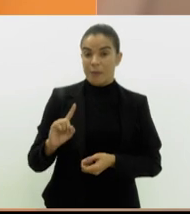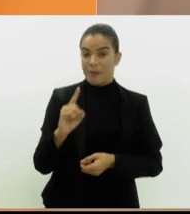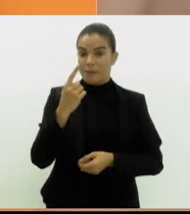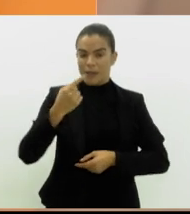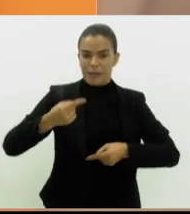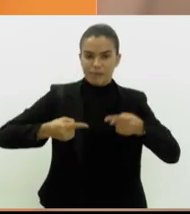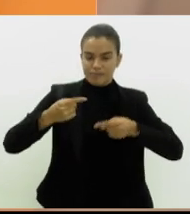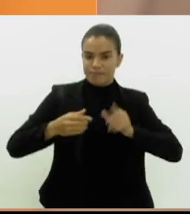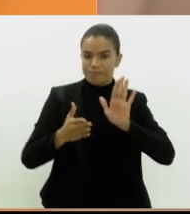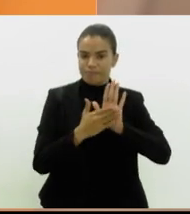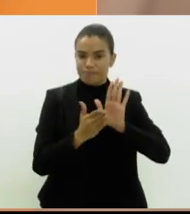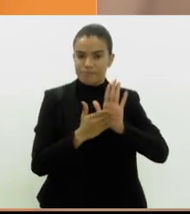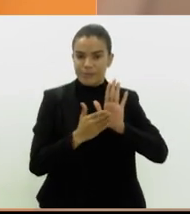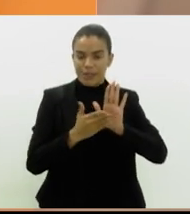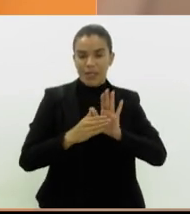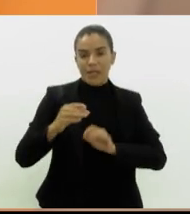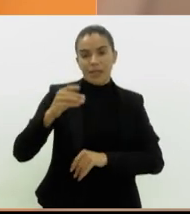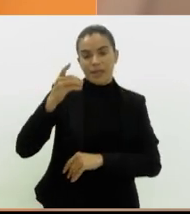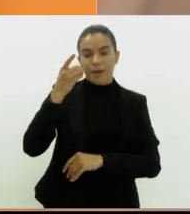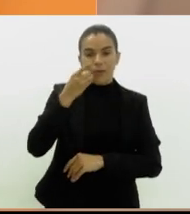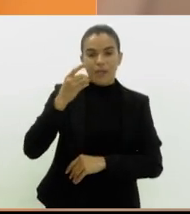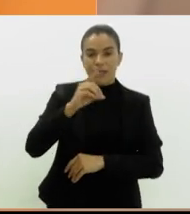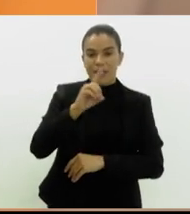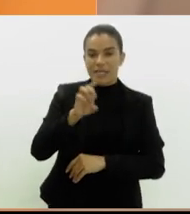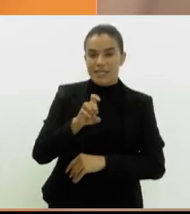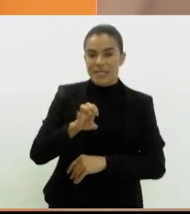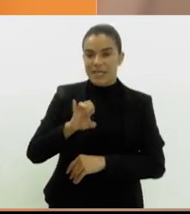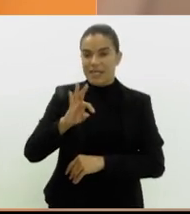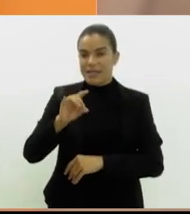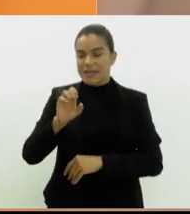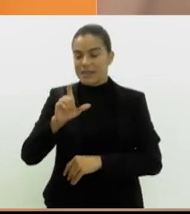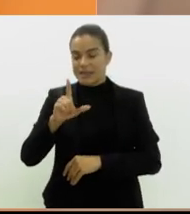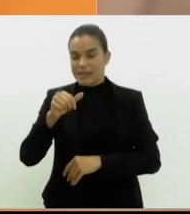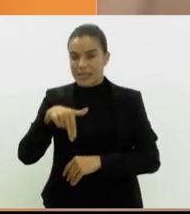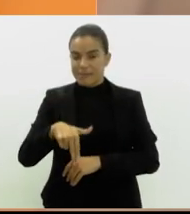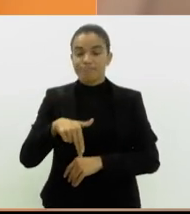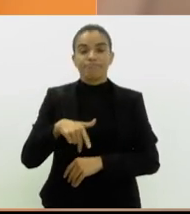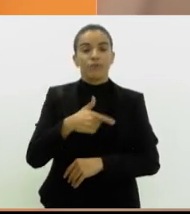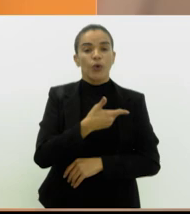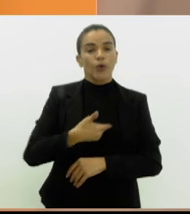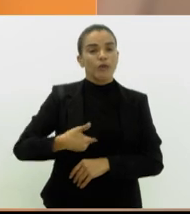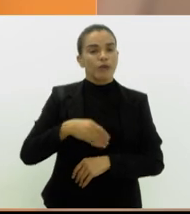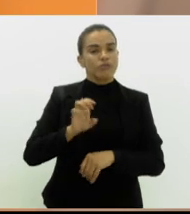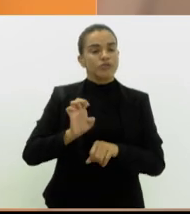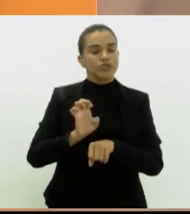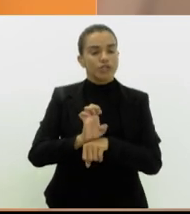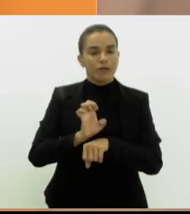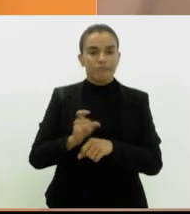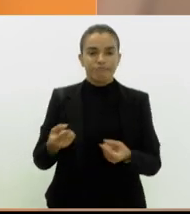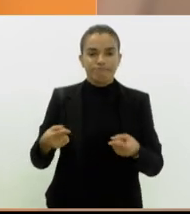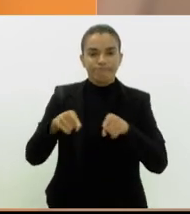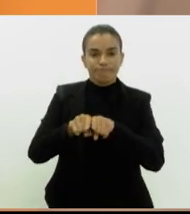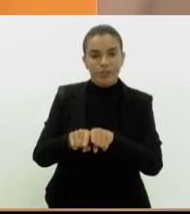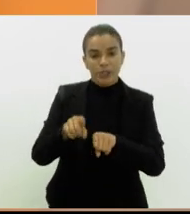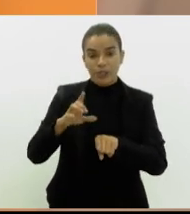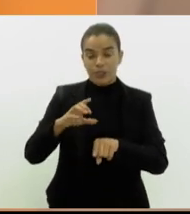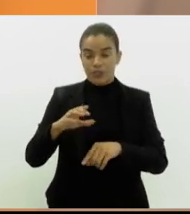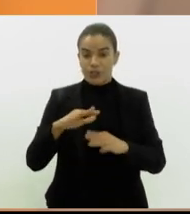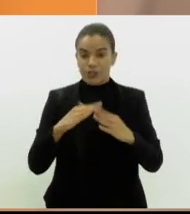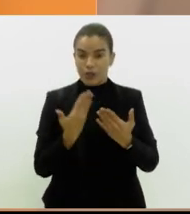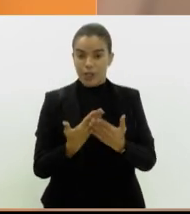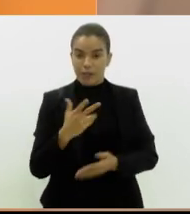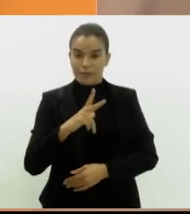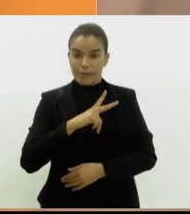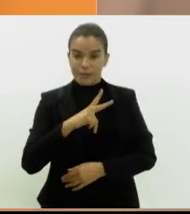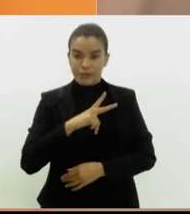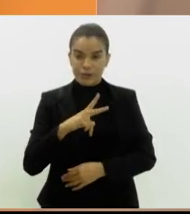discussão, proposta da deputada Zeidã, que autoriza que o governo do Estado realize parcerias com escolas particulares que